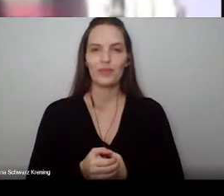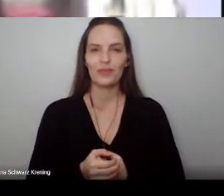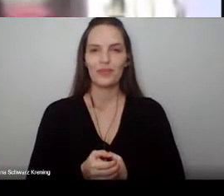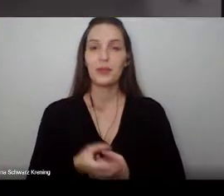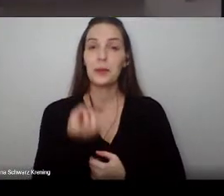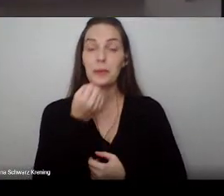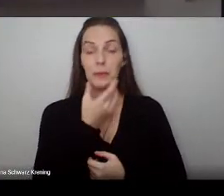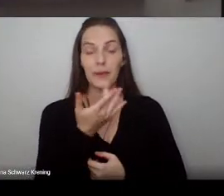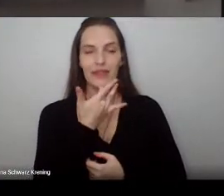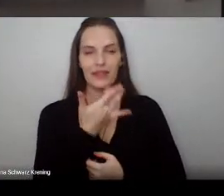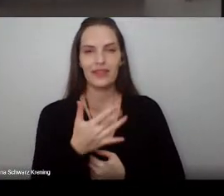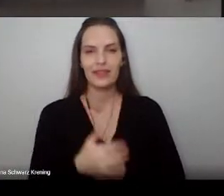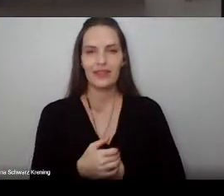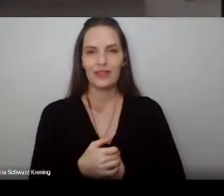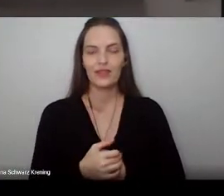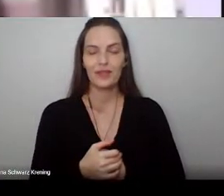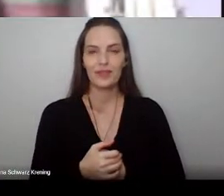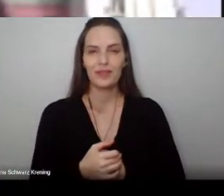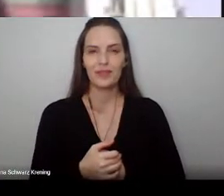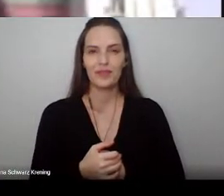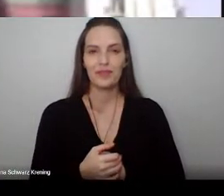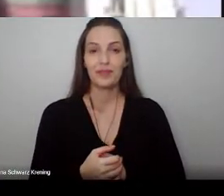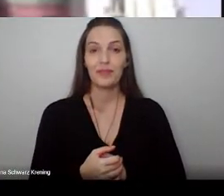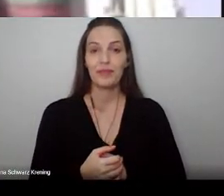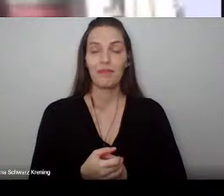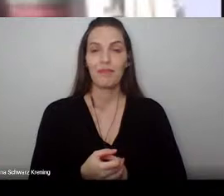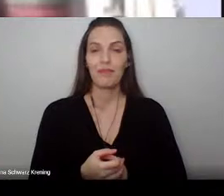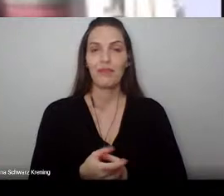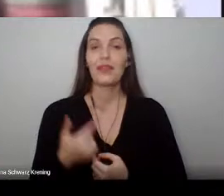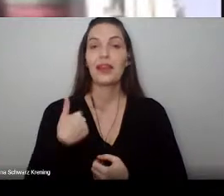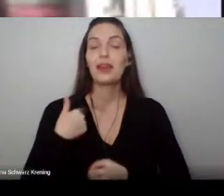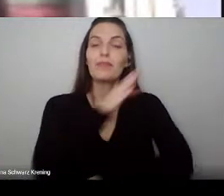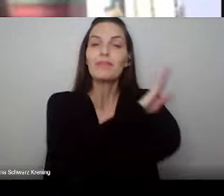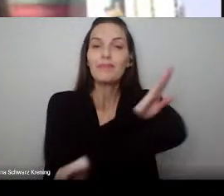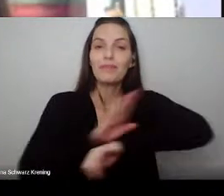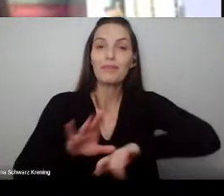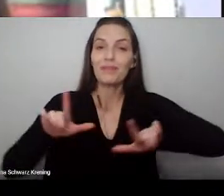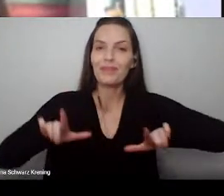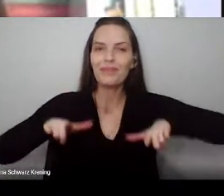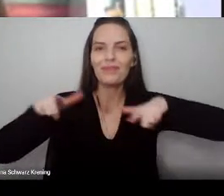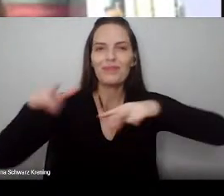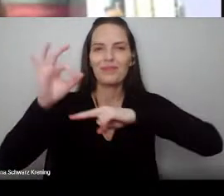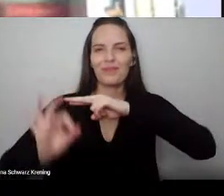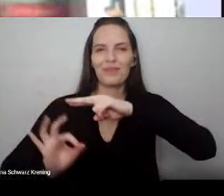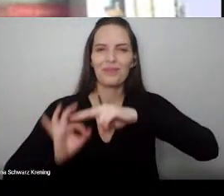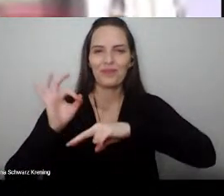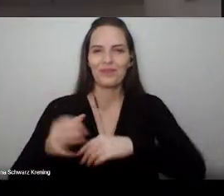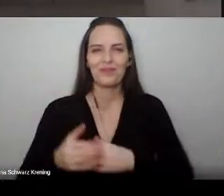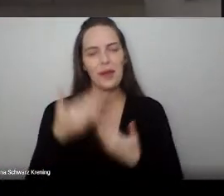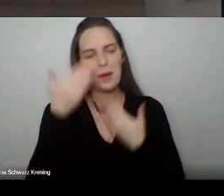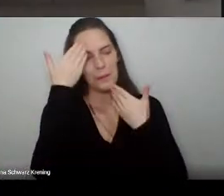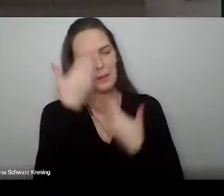Eu lhe concedo o grau de bacharel em Física Médica. Muito obrigado.